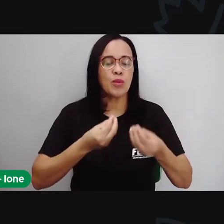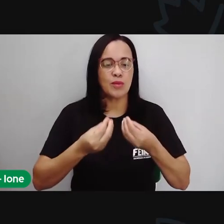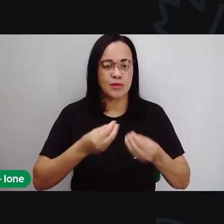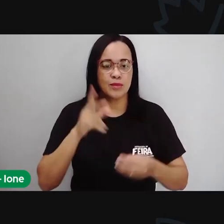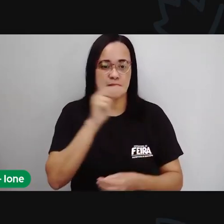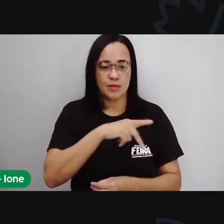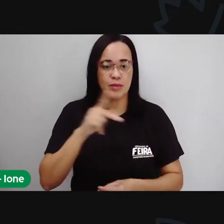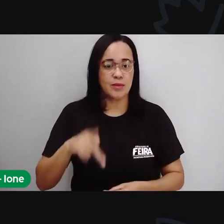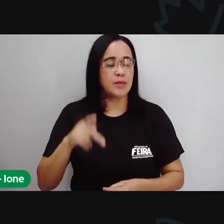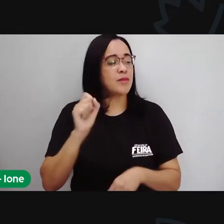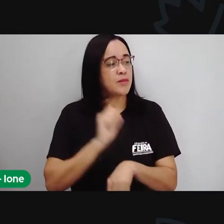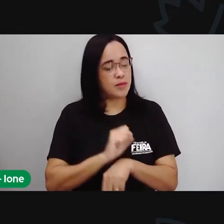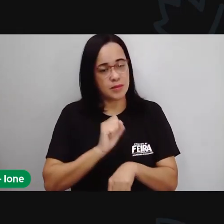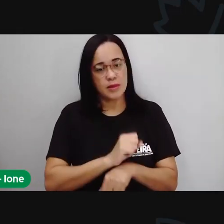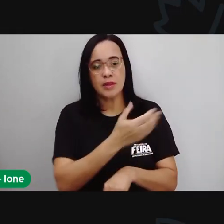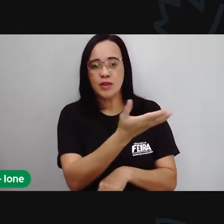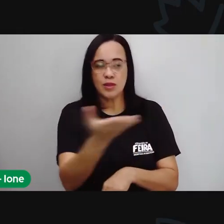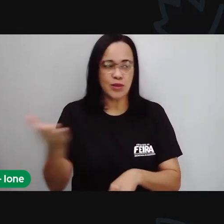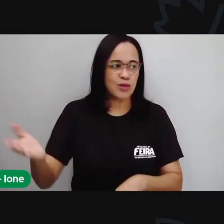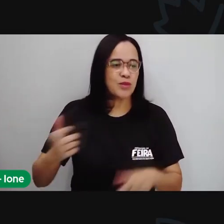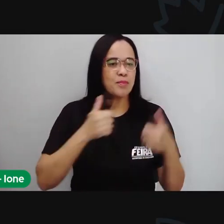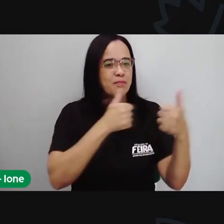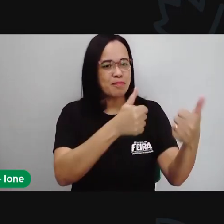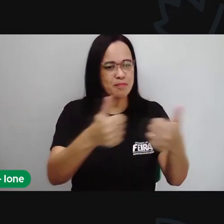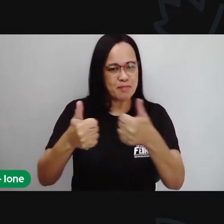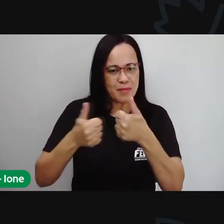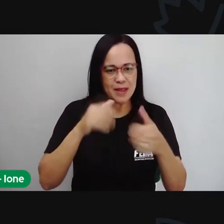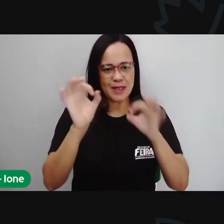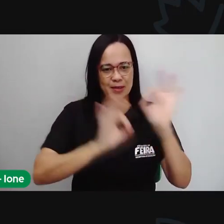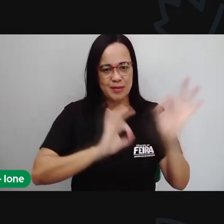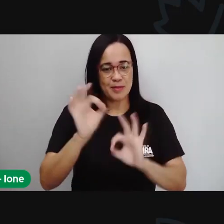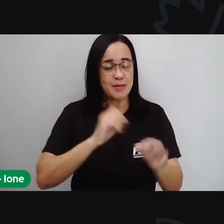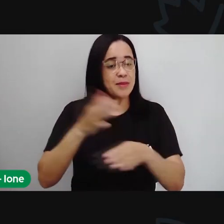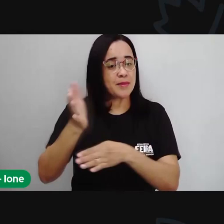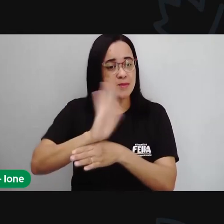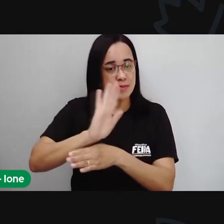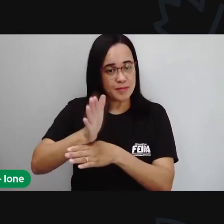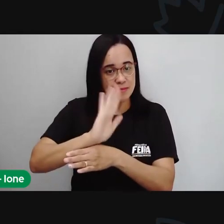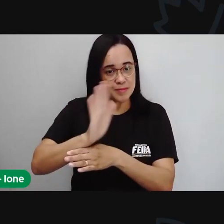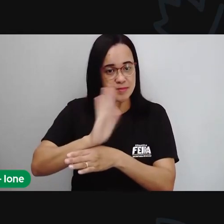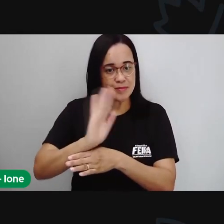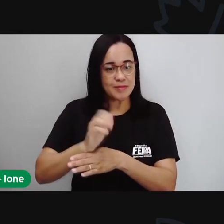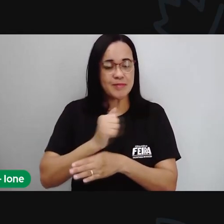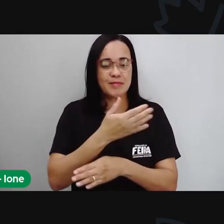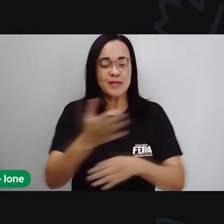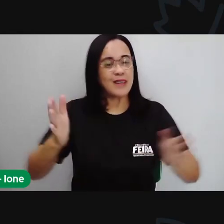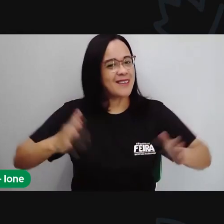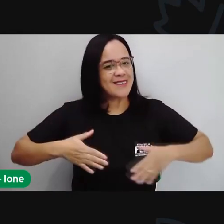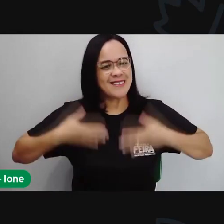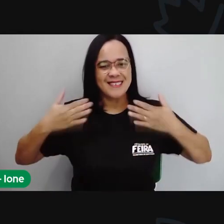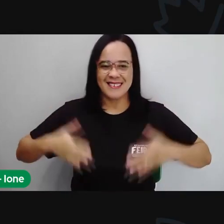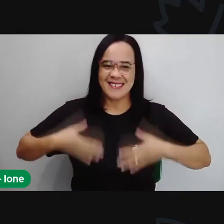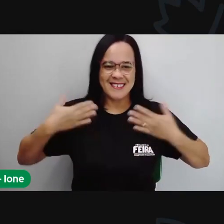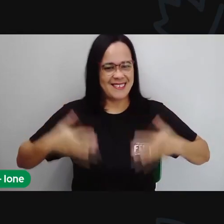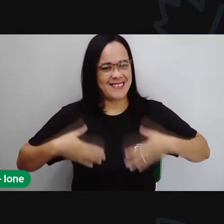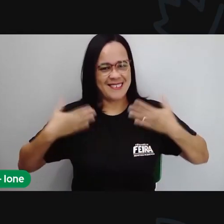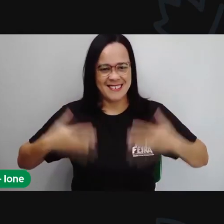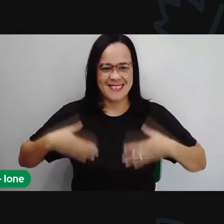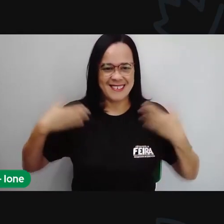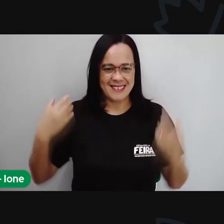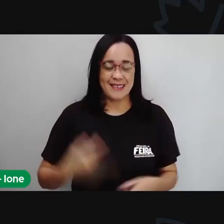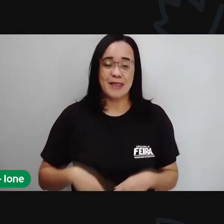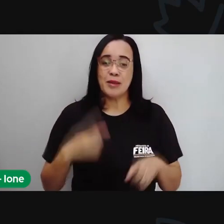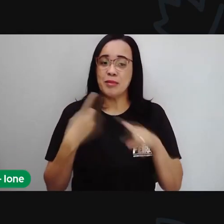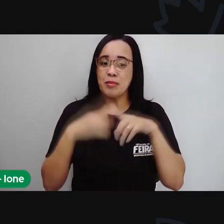espera que estejam bem, que estejam aí preparados para mais uma videoaula, estejam aí animados, não é? Nós estamos aí